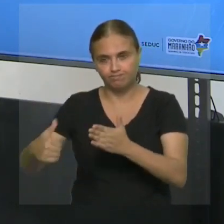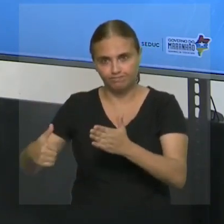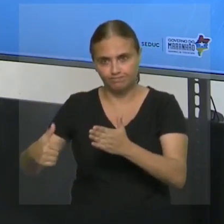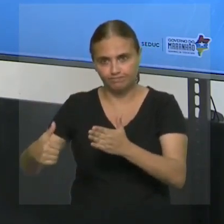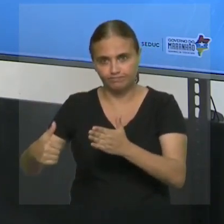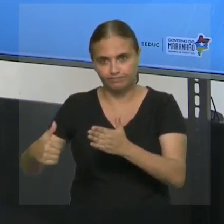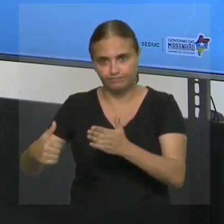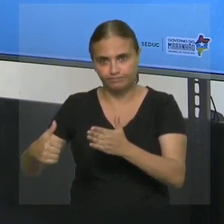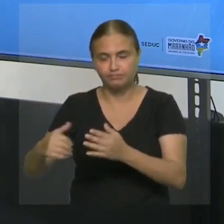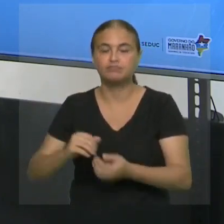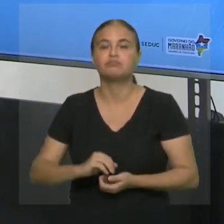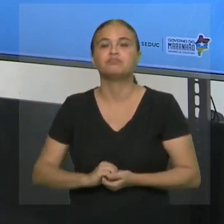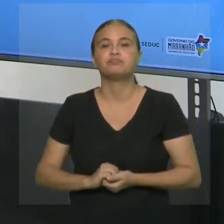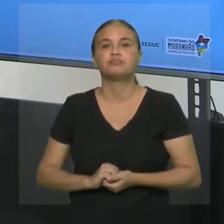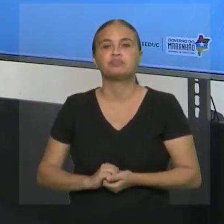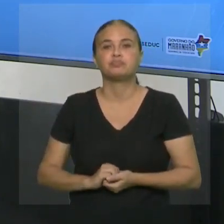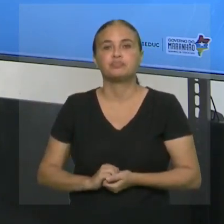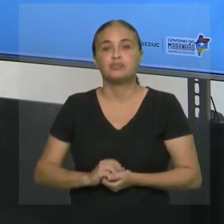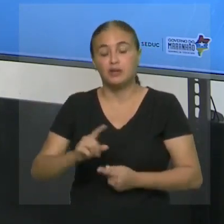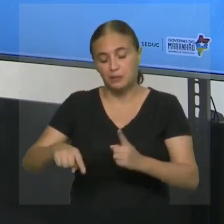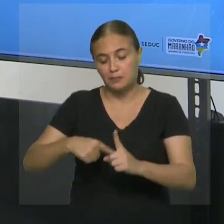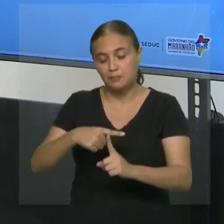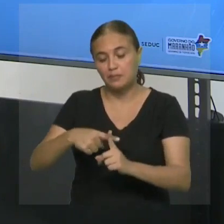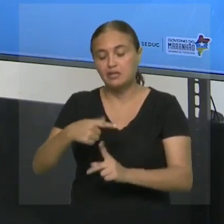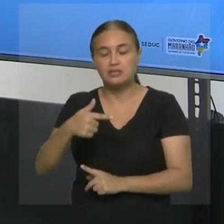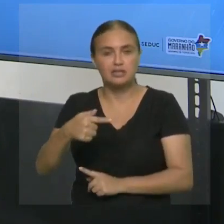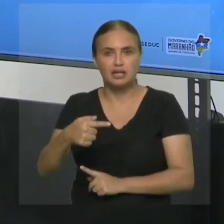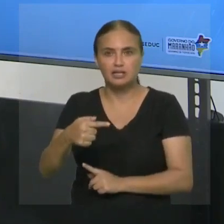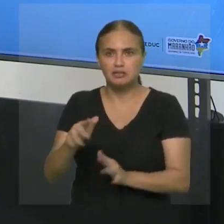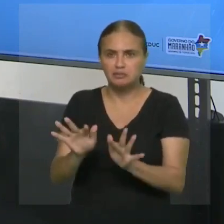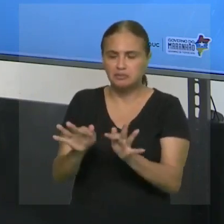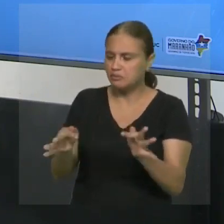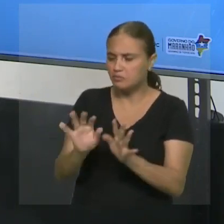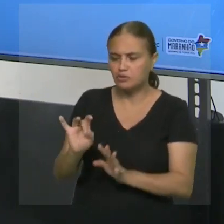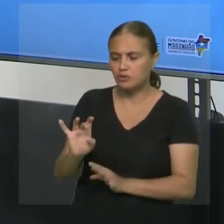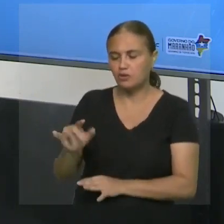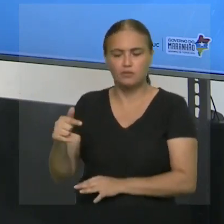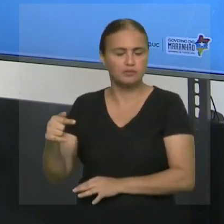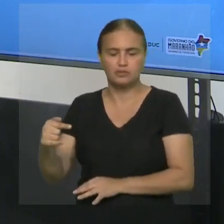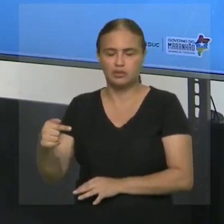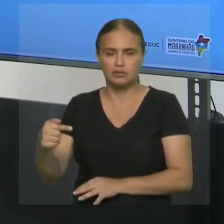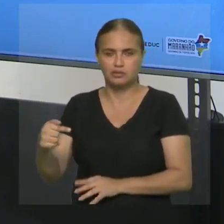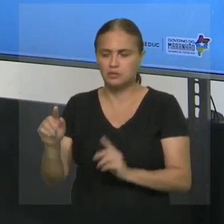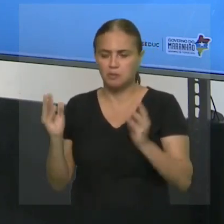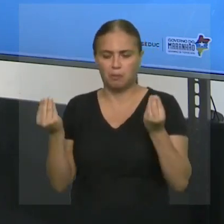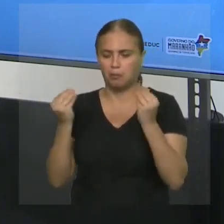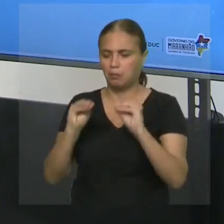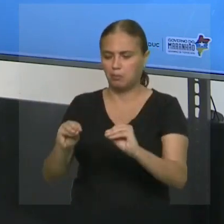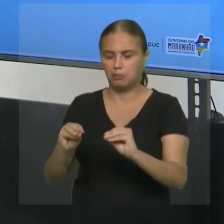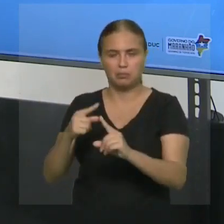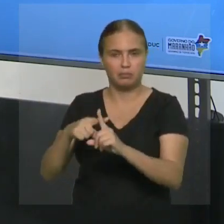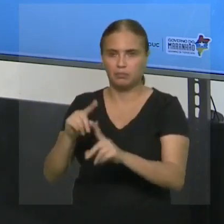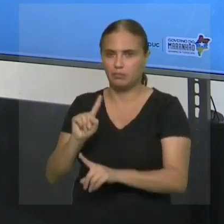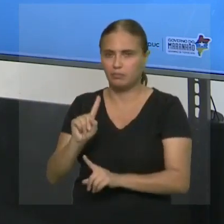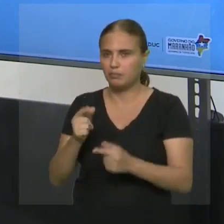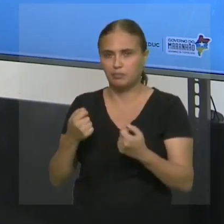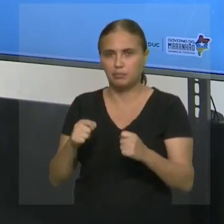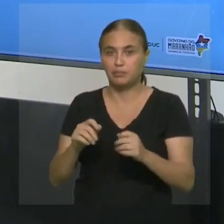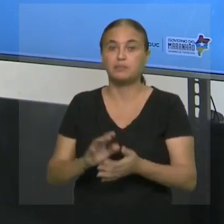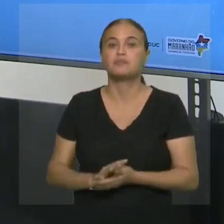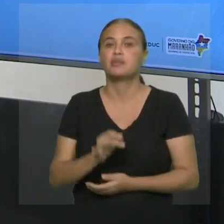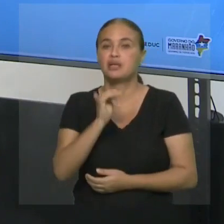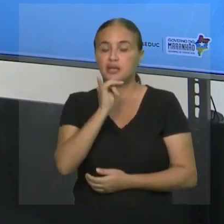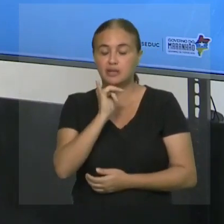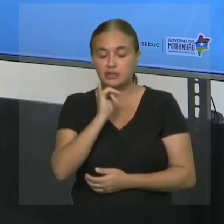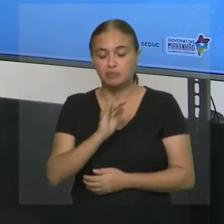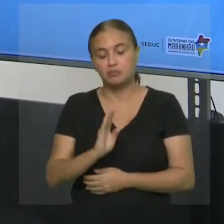Ok? Mais sete, eu posso escrever como apenas sete. Sem colocar o sinal. Ok? Exemplo.